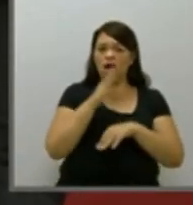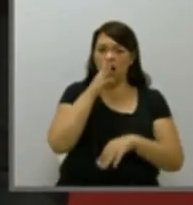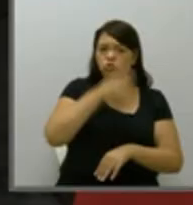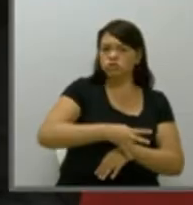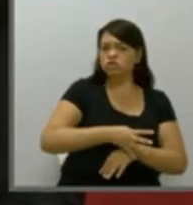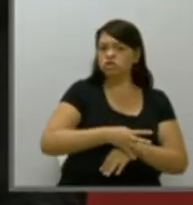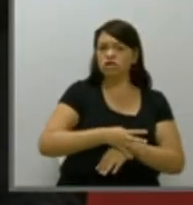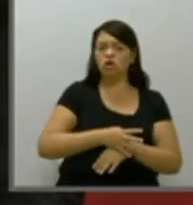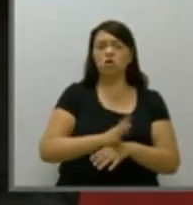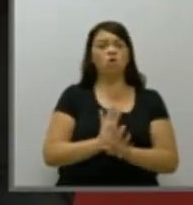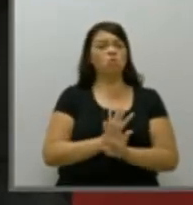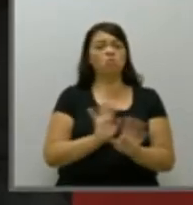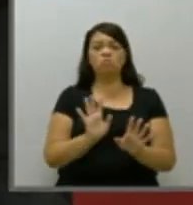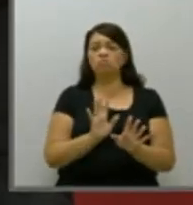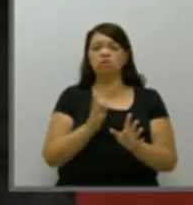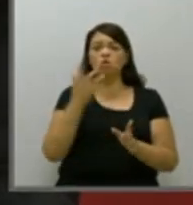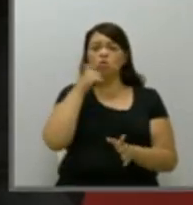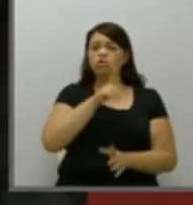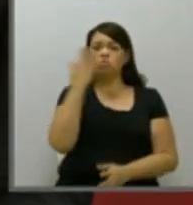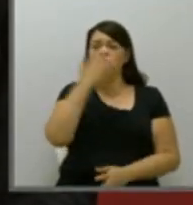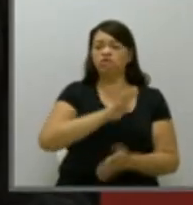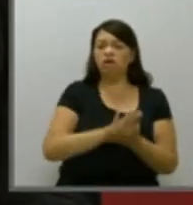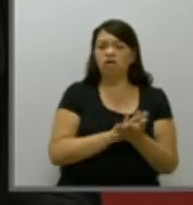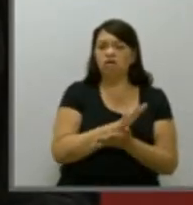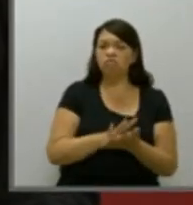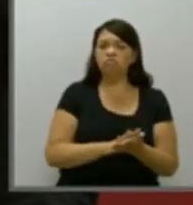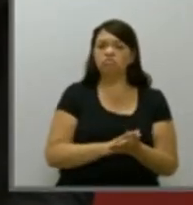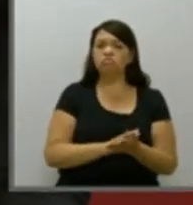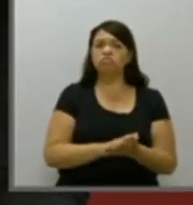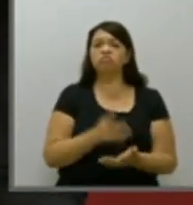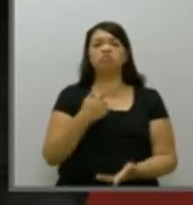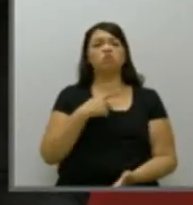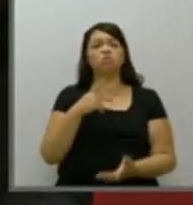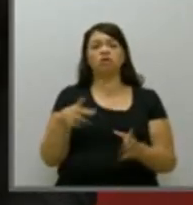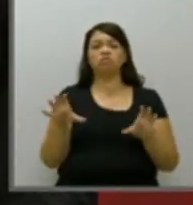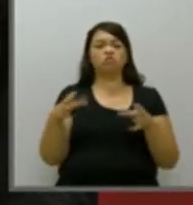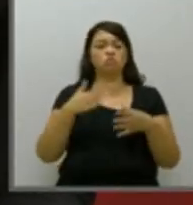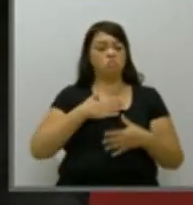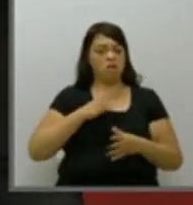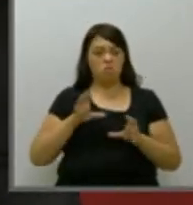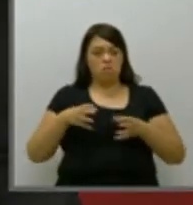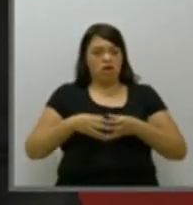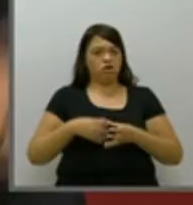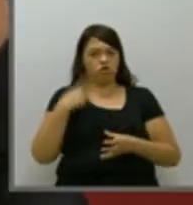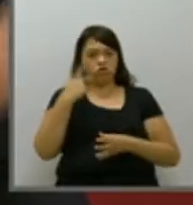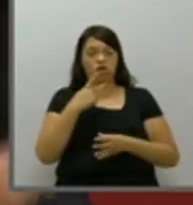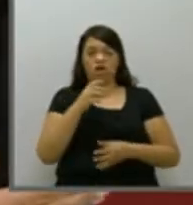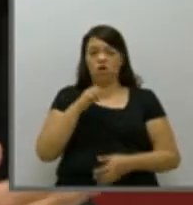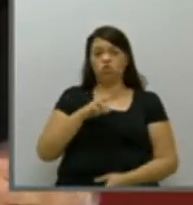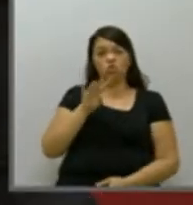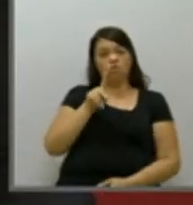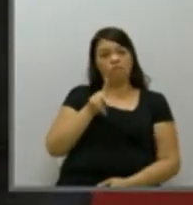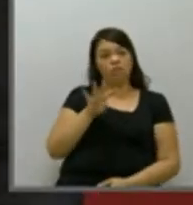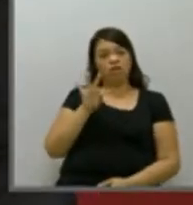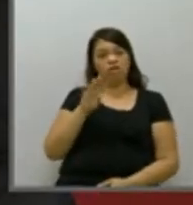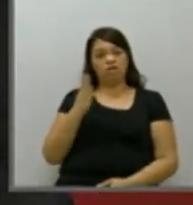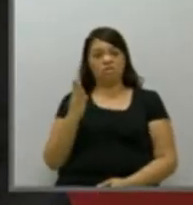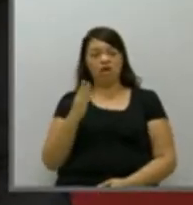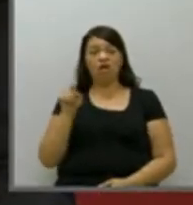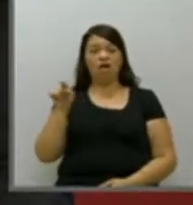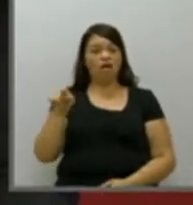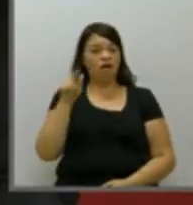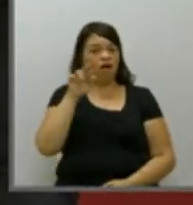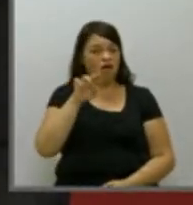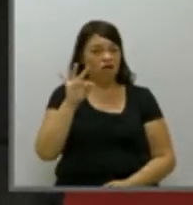Defendo com tranquilidade, não é do meu partido, eu sou do PDT, ela continua no PT,